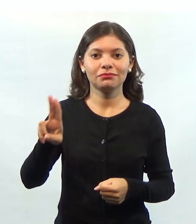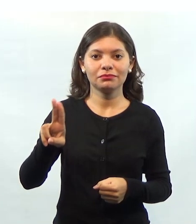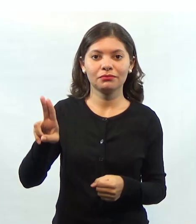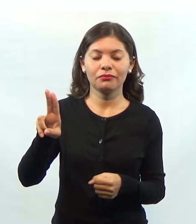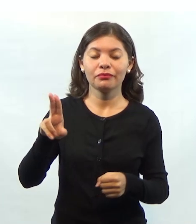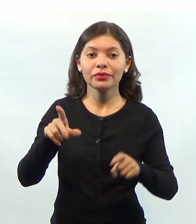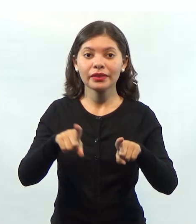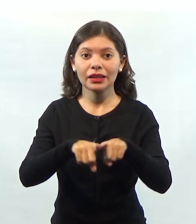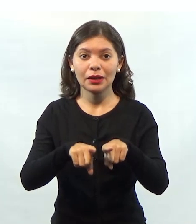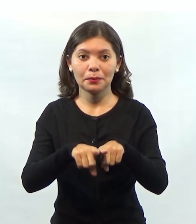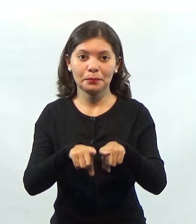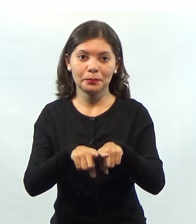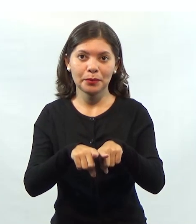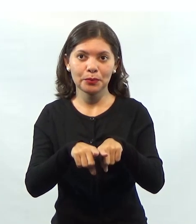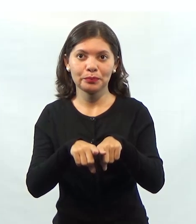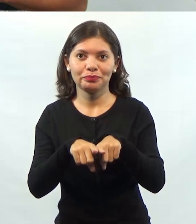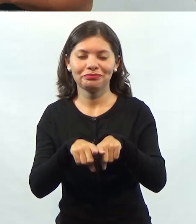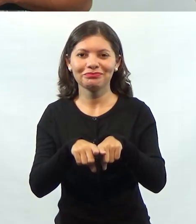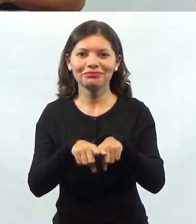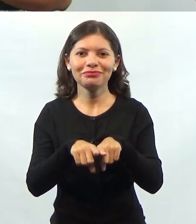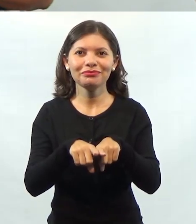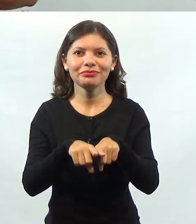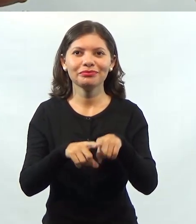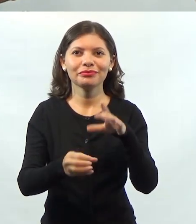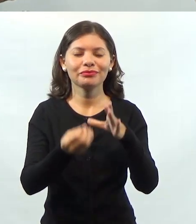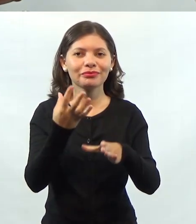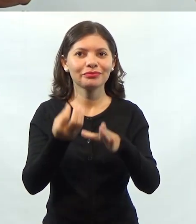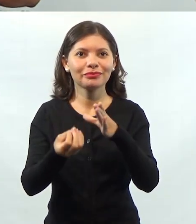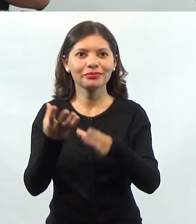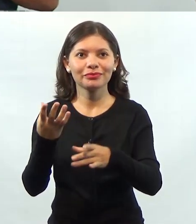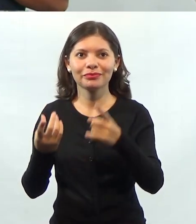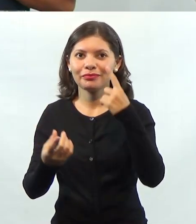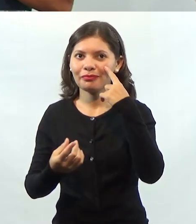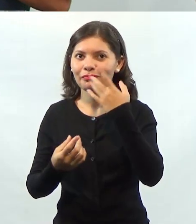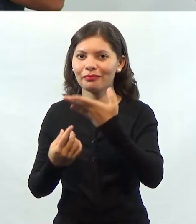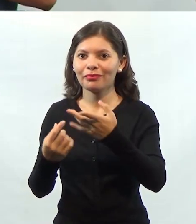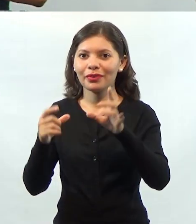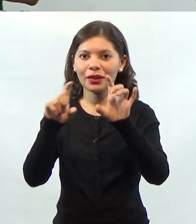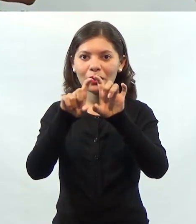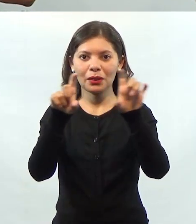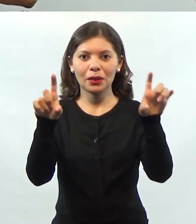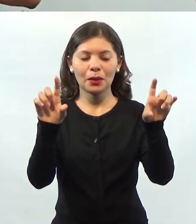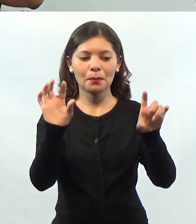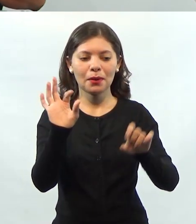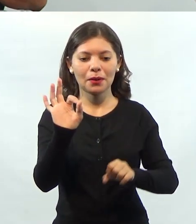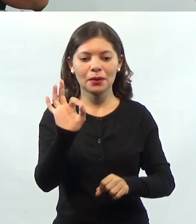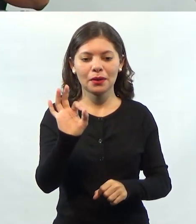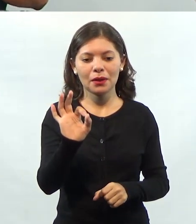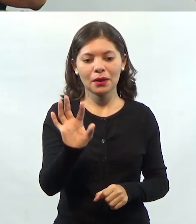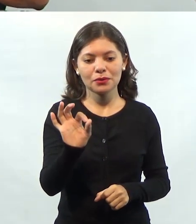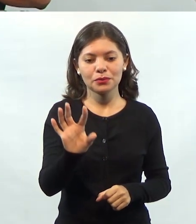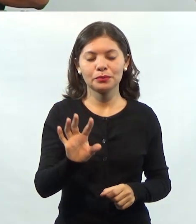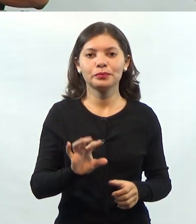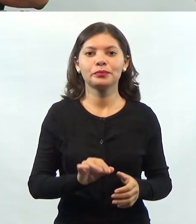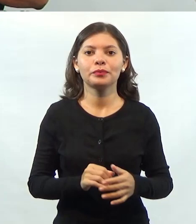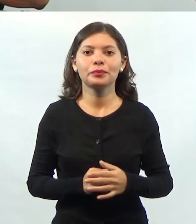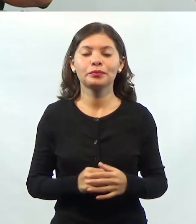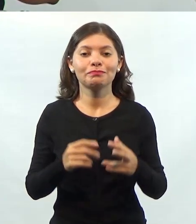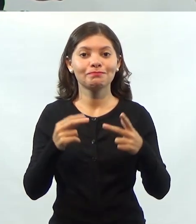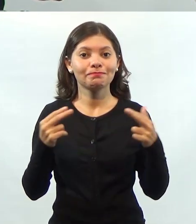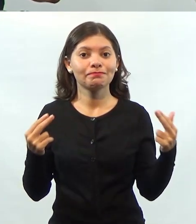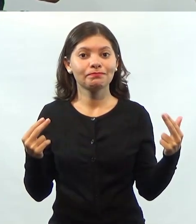E nós temos também os bens de produção. Os bens de produção são aqueles bens que